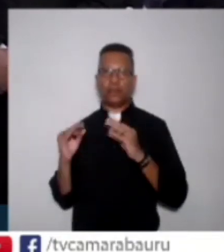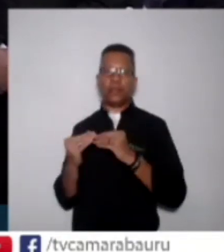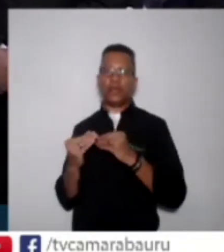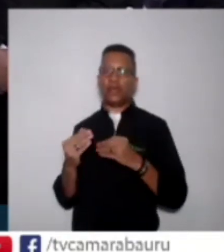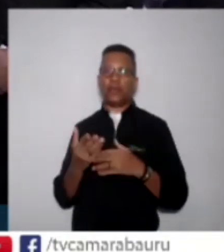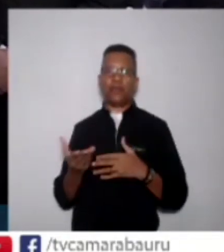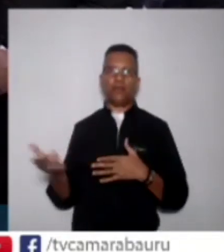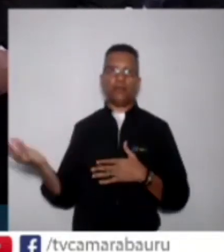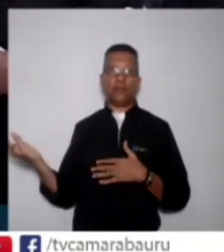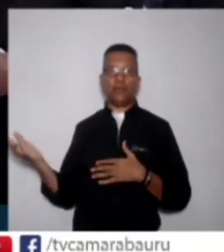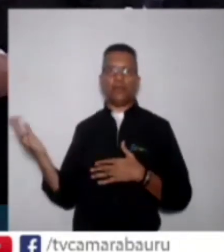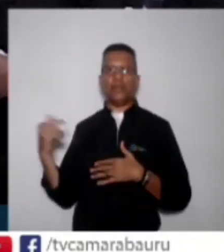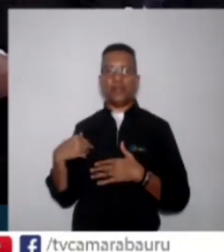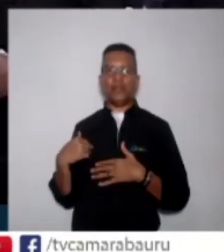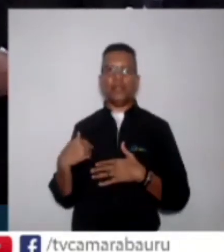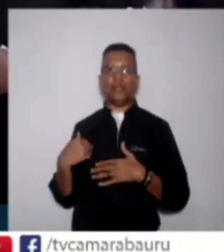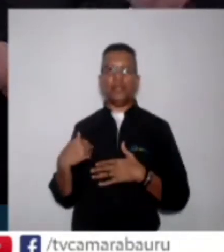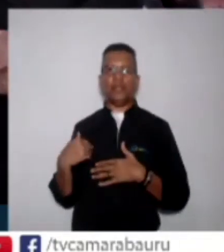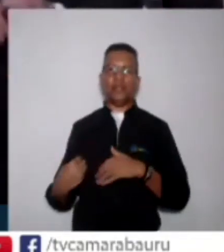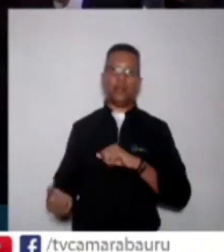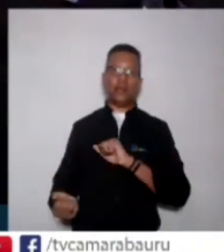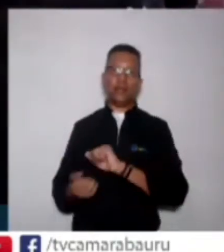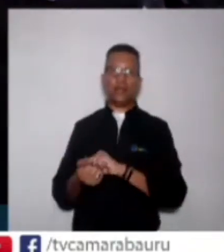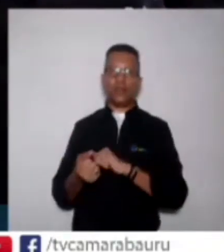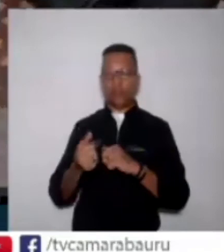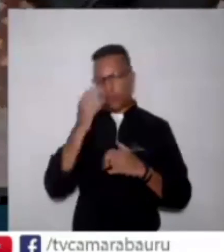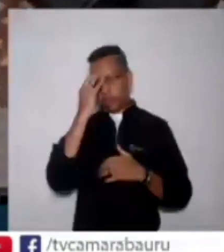estarmos aqui apoiando. Obrigado a todos.